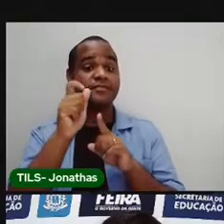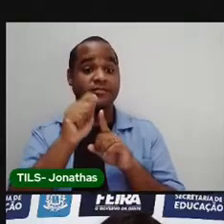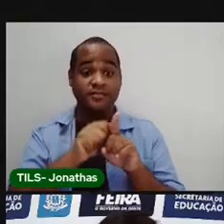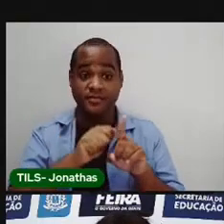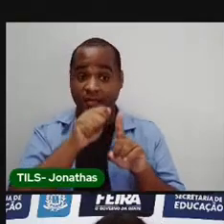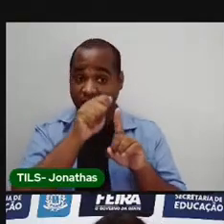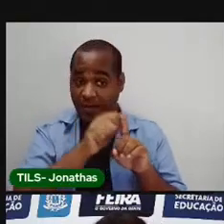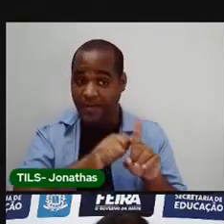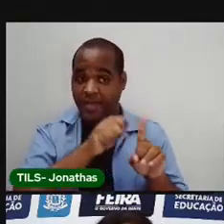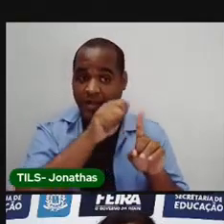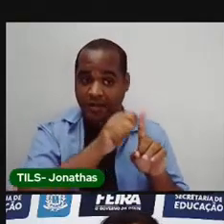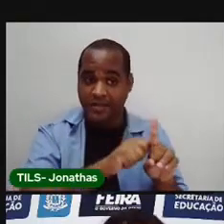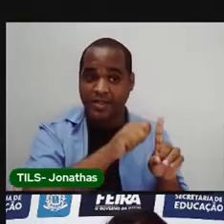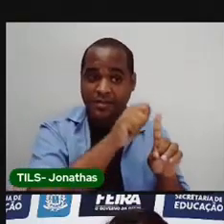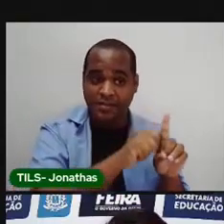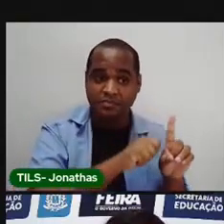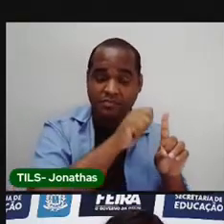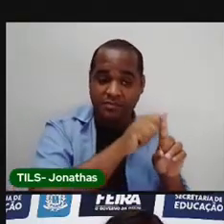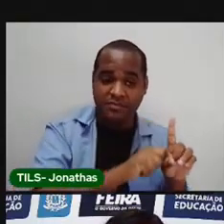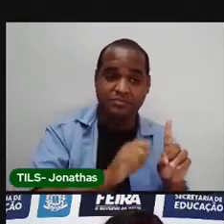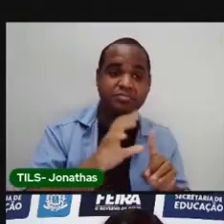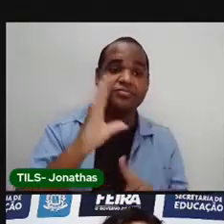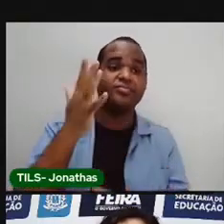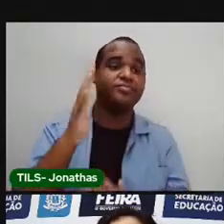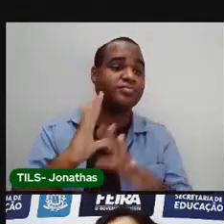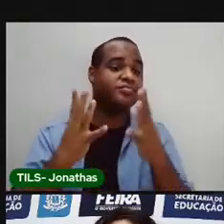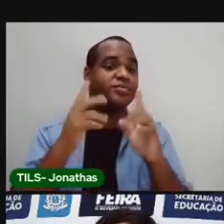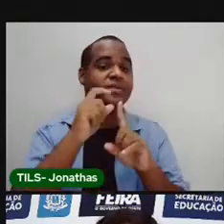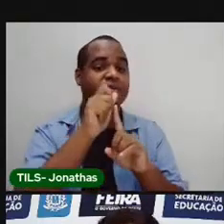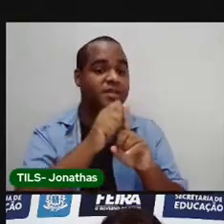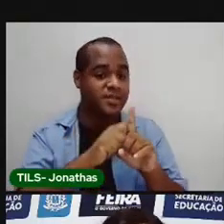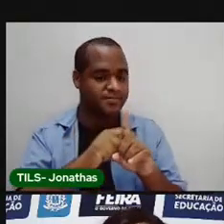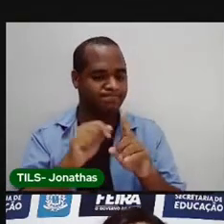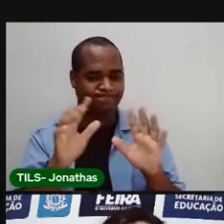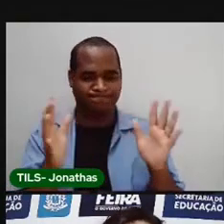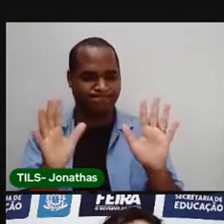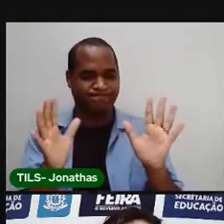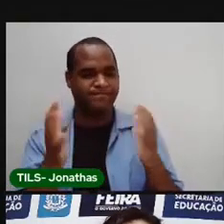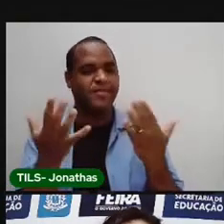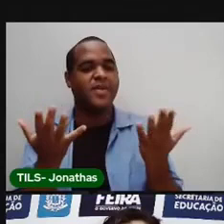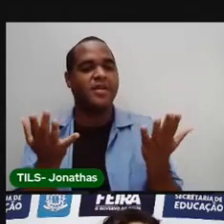Mensalmente, acontece em todos os meses. Assim,